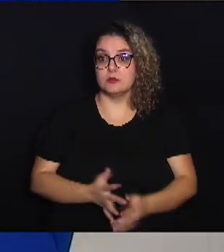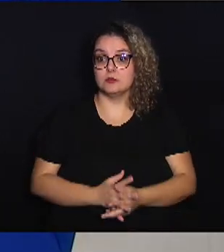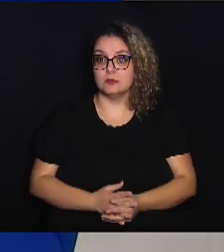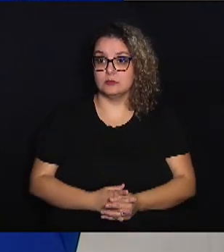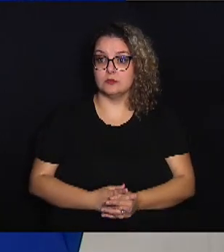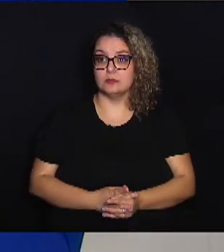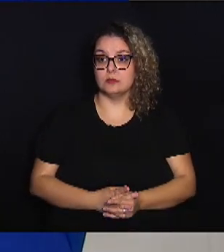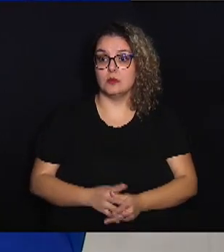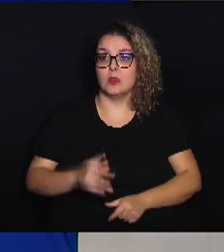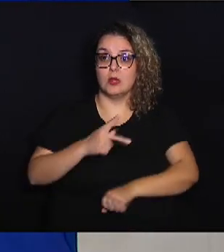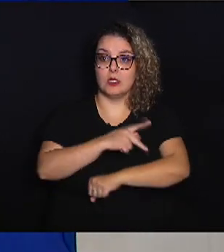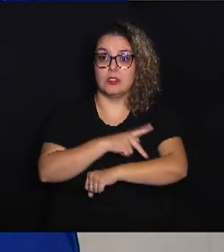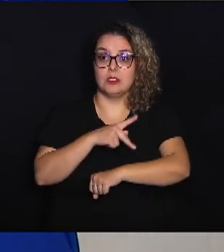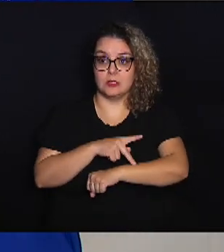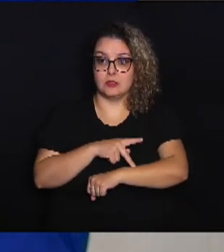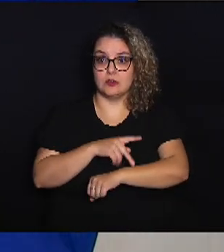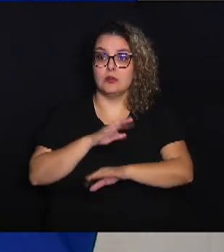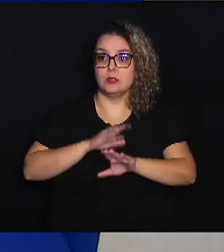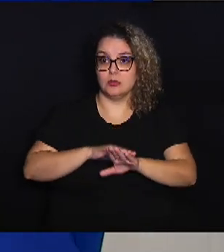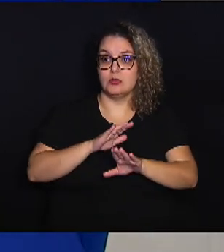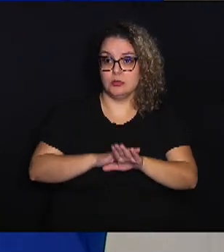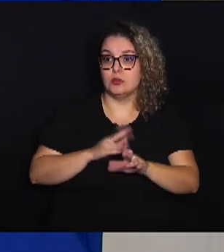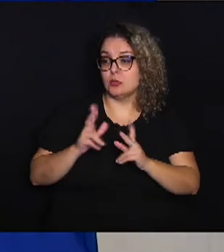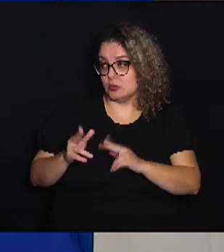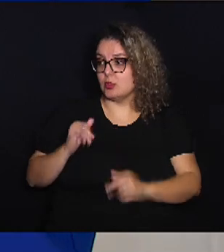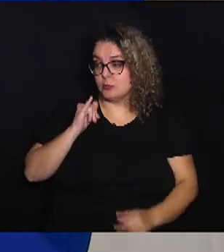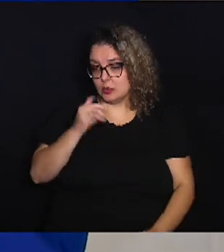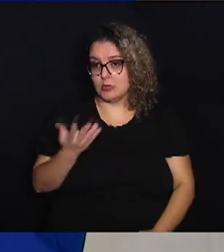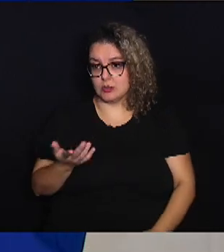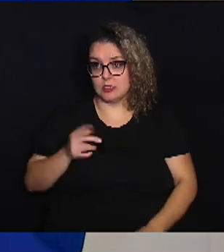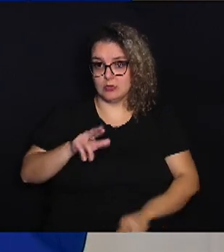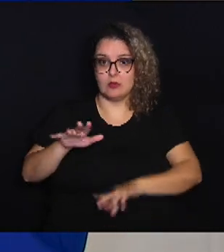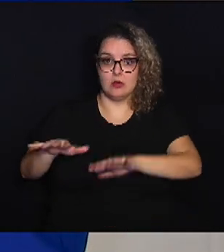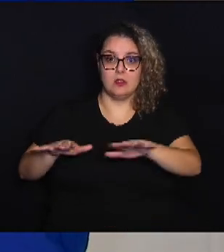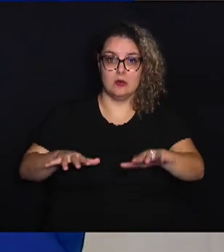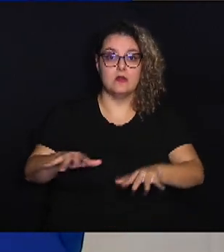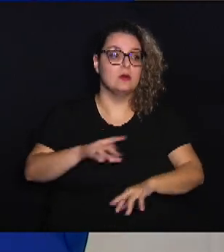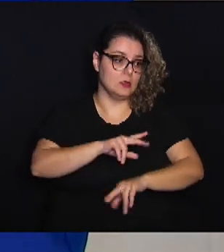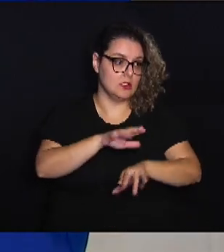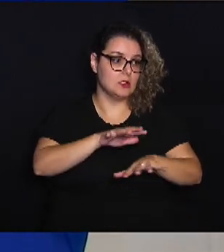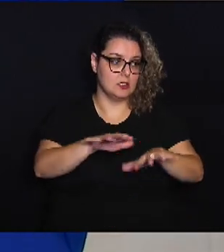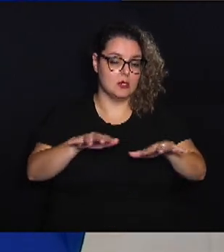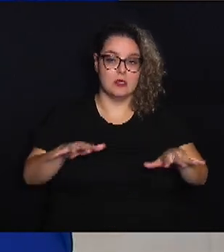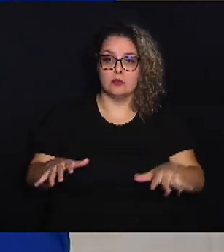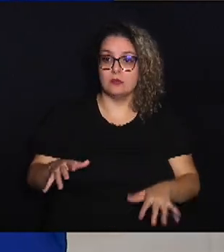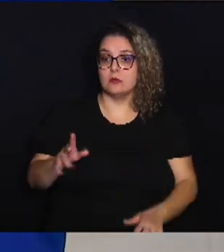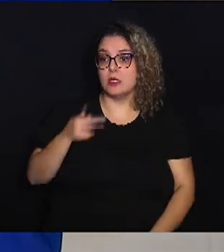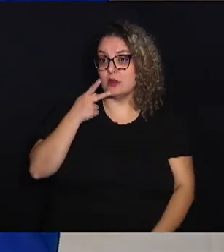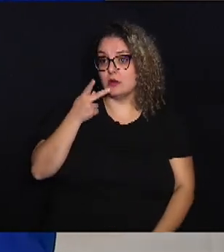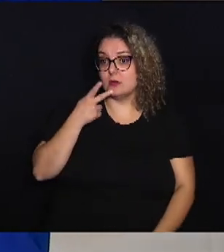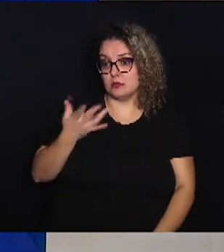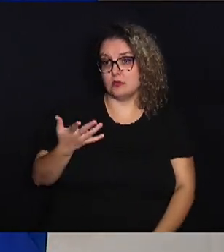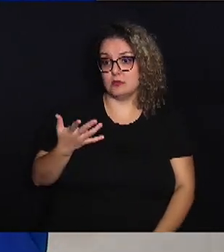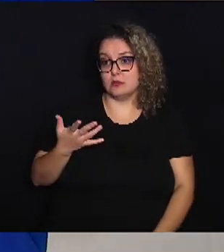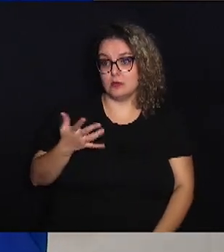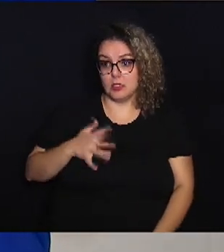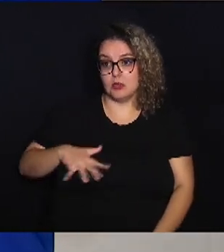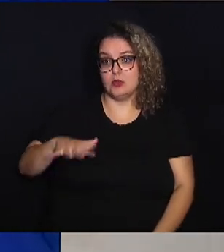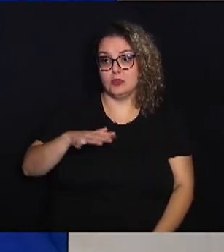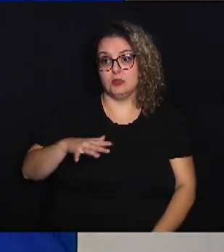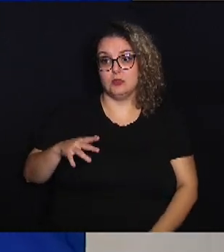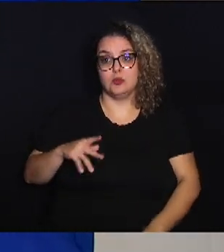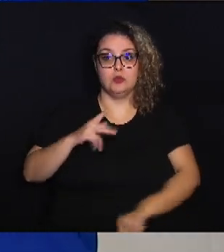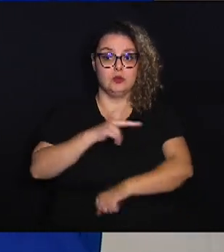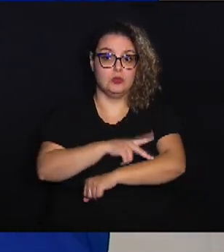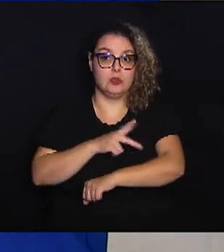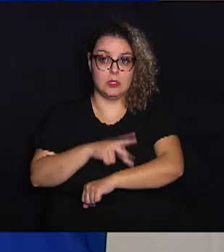O pedagogo, ele atua, como eu já disse, em várias áreas. Mas eu vou falar mais do pedagogo